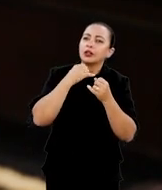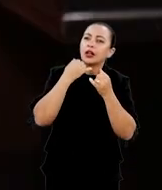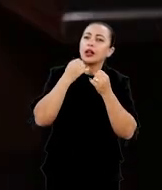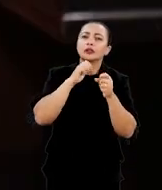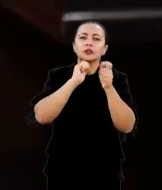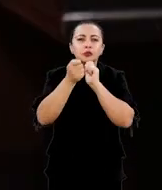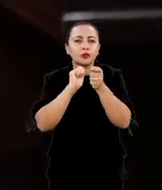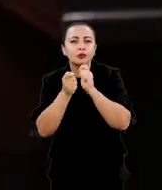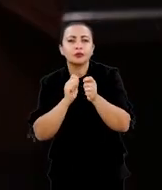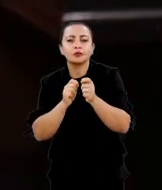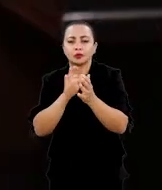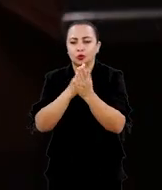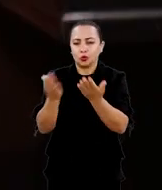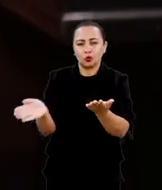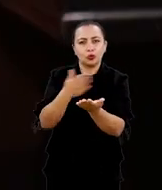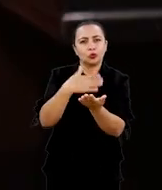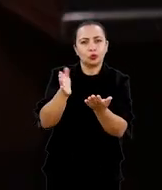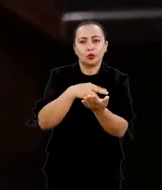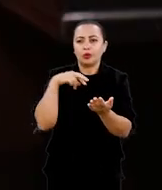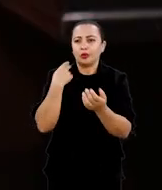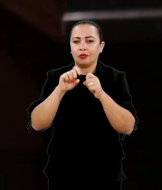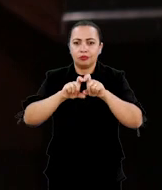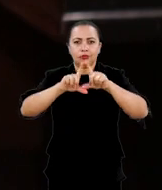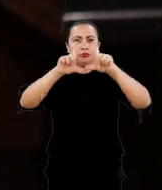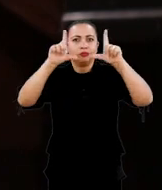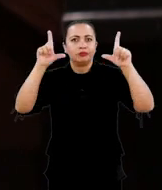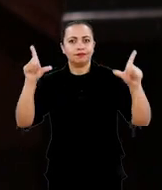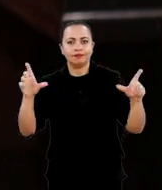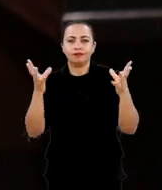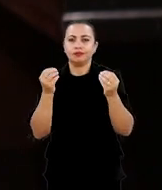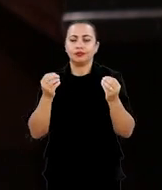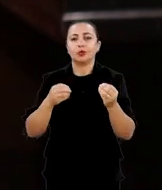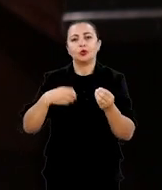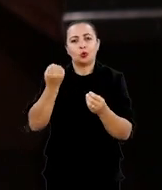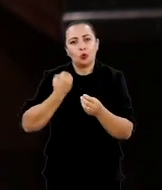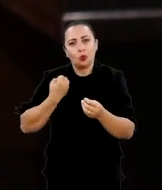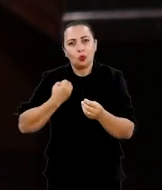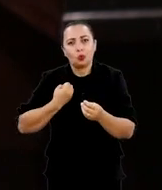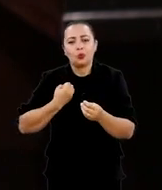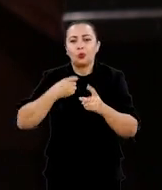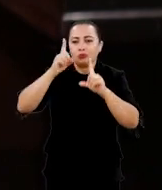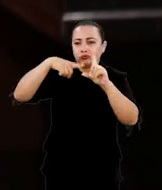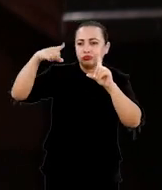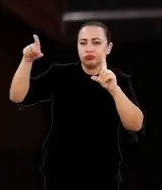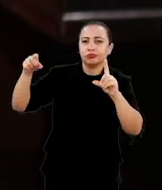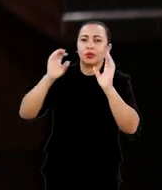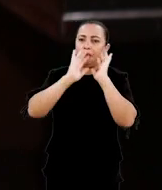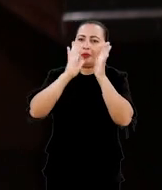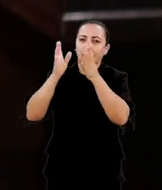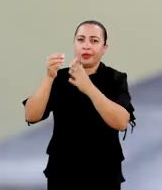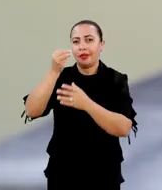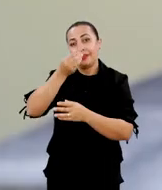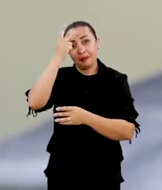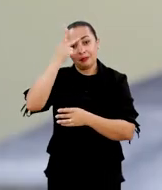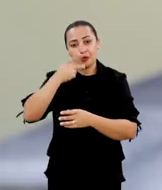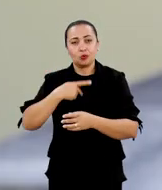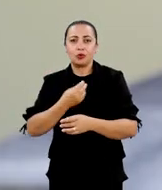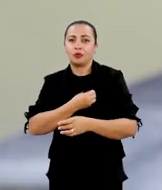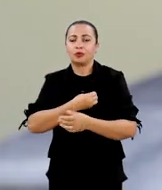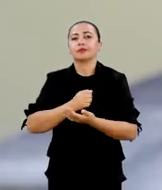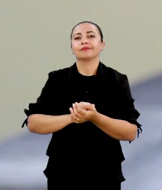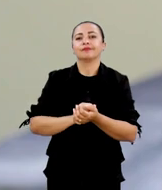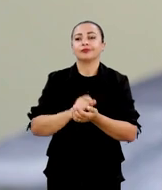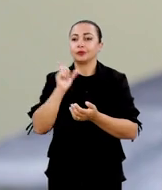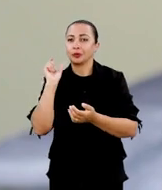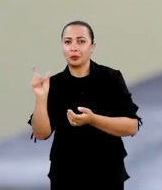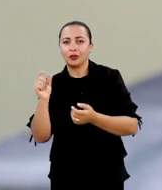notícias de jornal, de todo o contexto, a gente consegue ampliar bastante esses dados biográficos do Xisto Bahia. E a parte que me